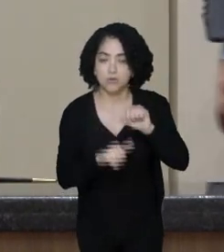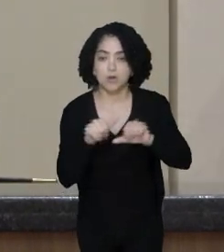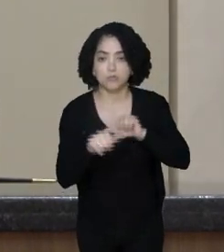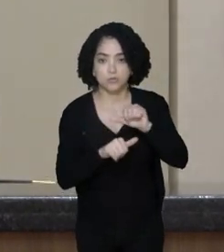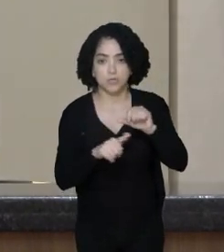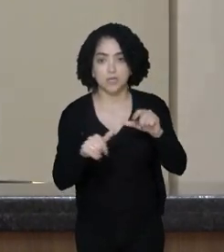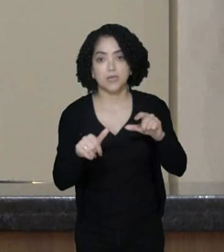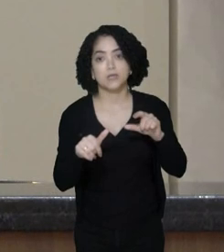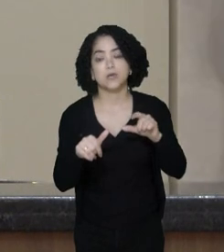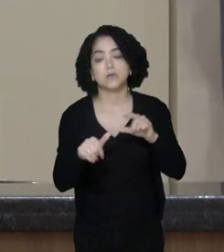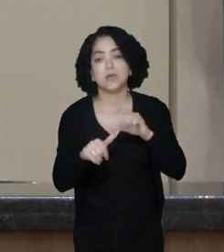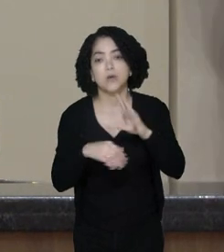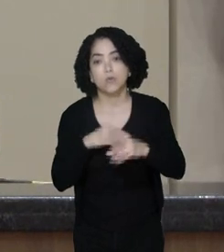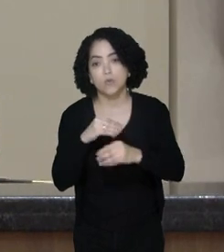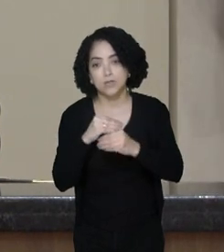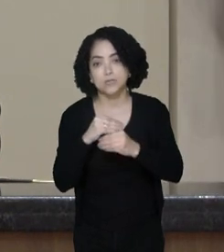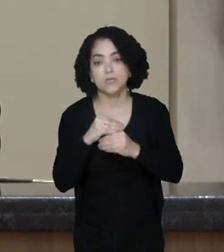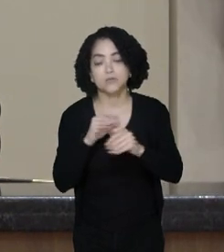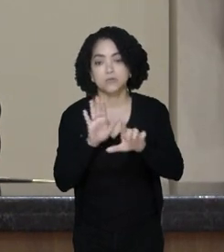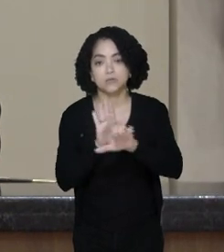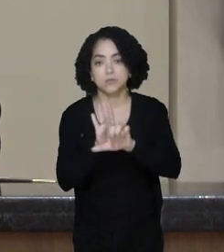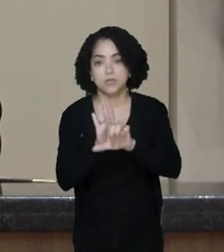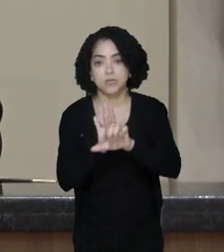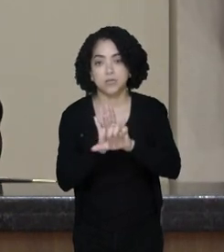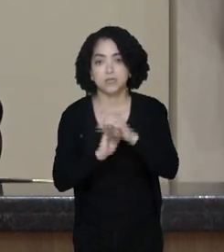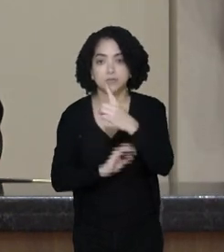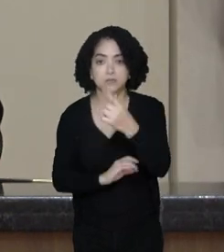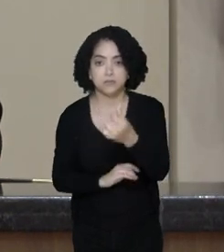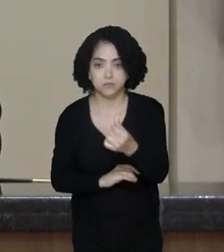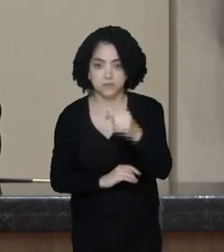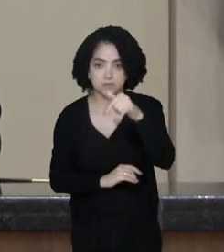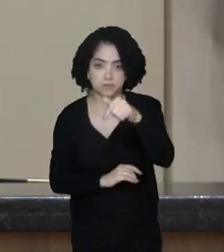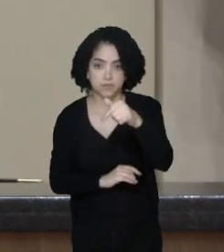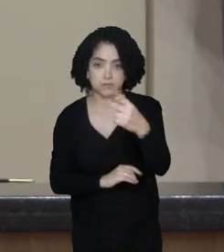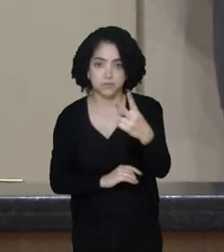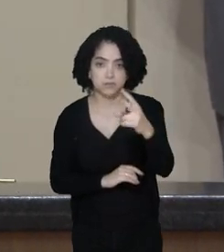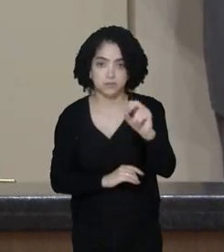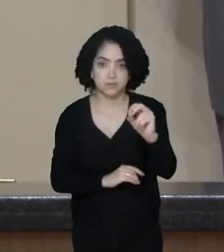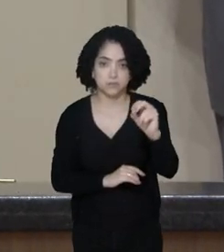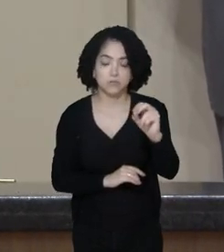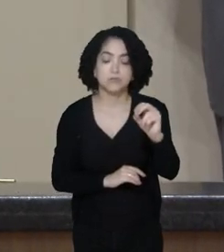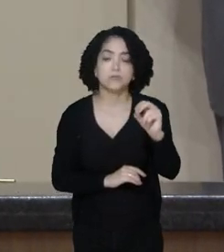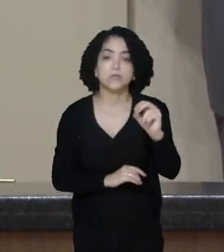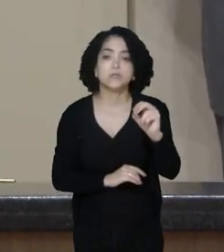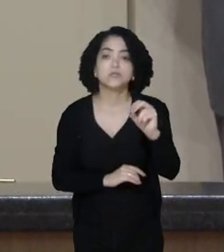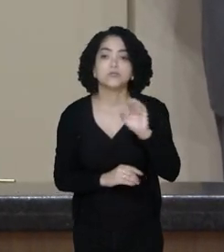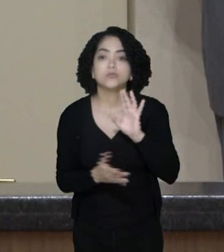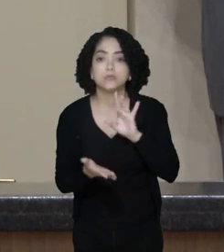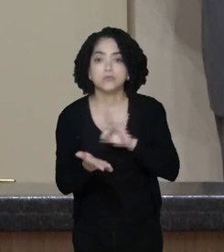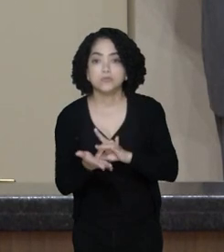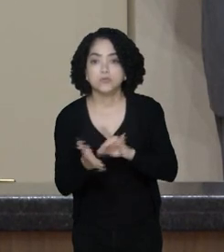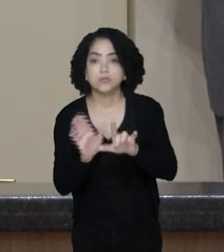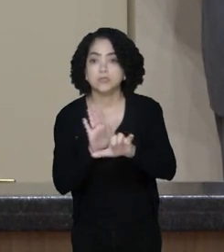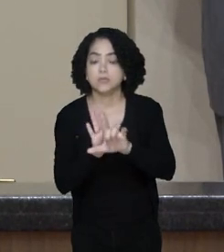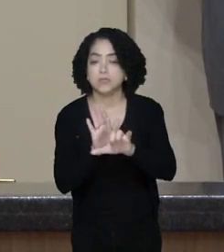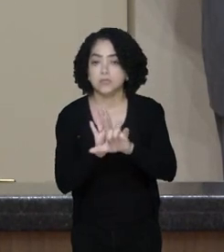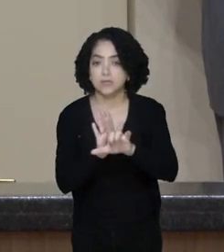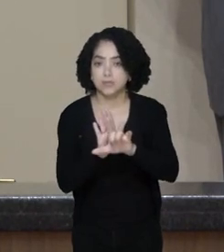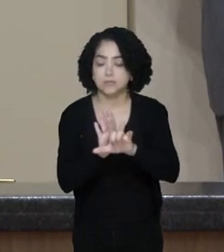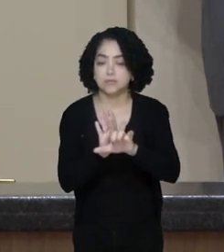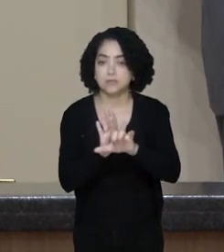anexo de segundo da lei 16.720, de 2015, que consolida as leis que dispõe sobre